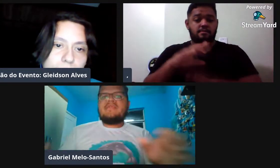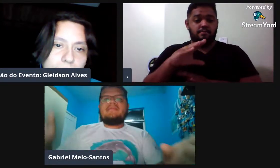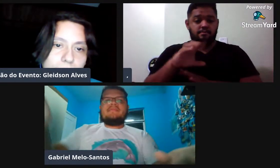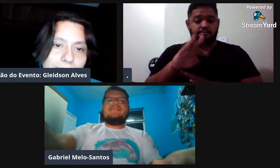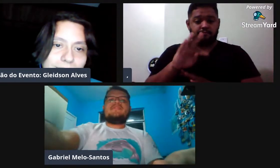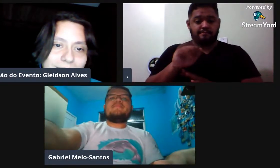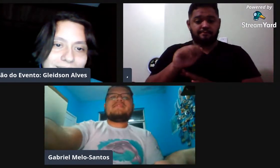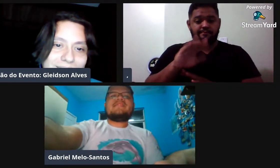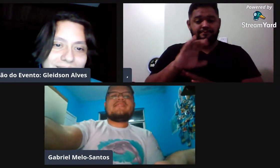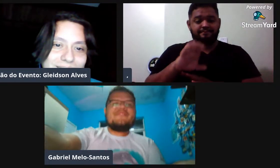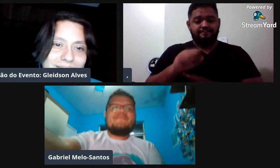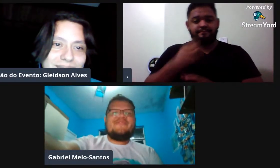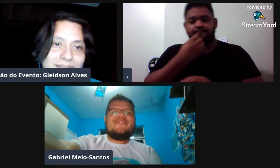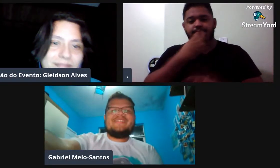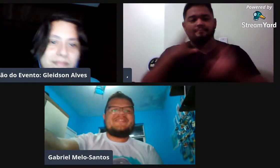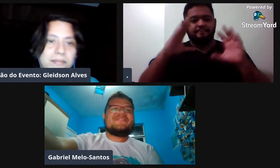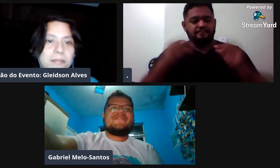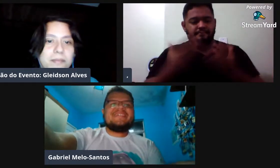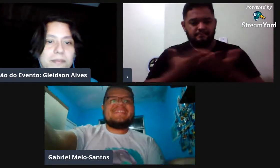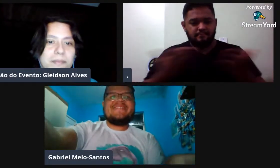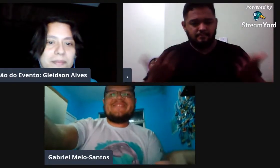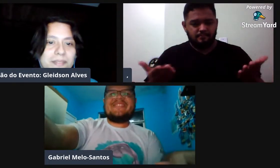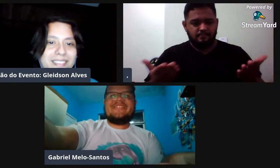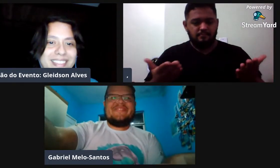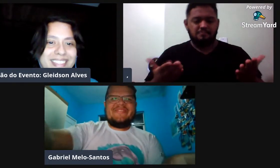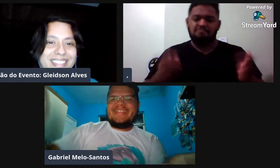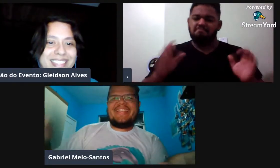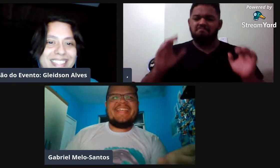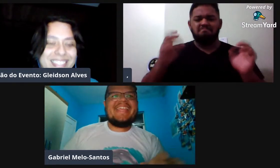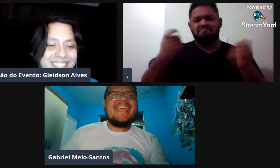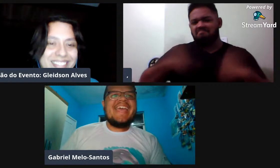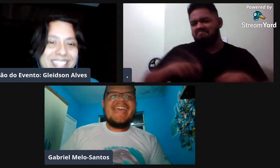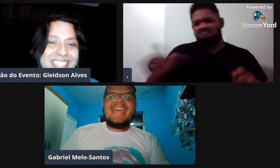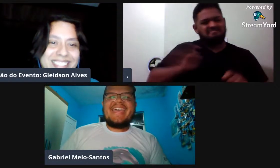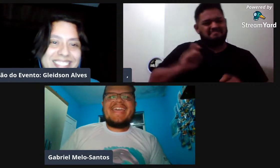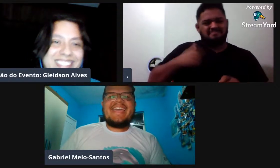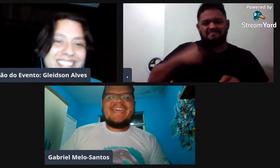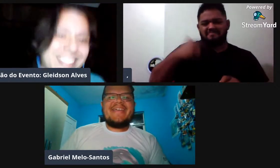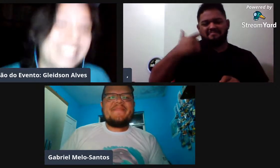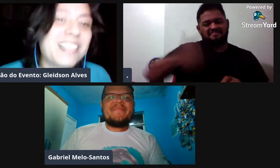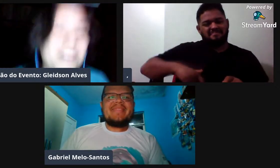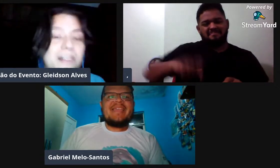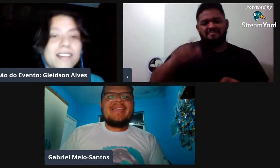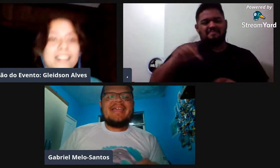Boa noite. Só não precisa chamar de professor, que eu ainda não sou. Tá, ok.